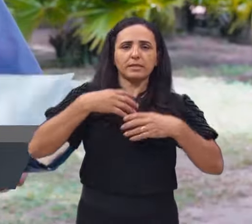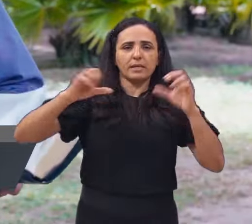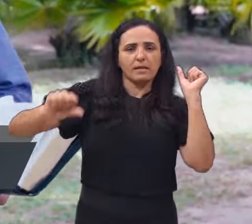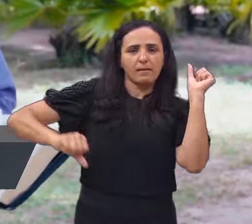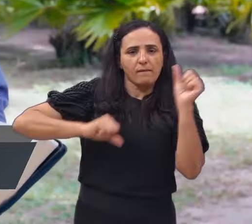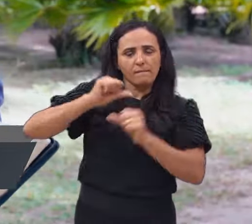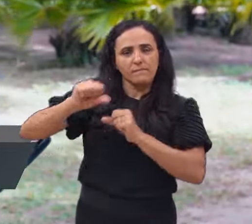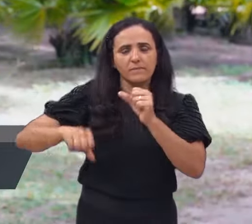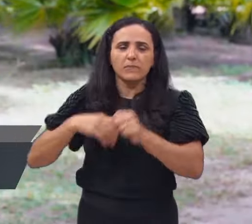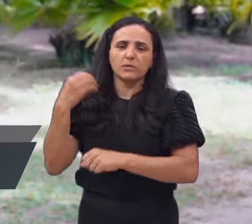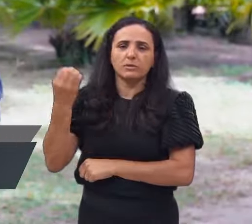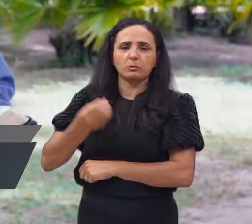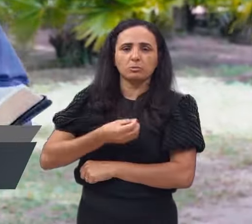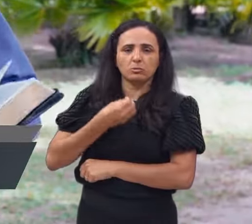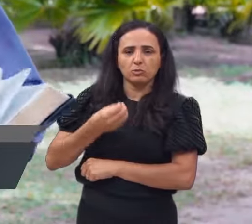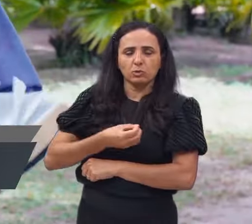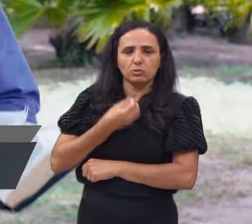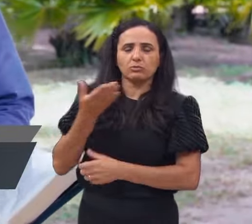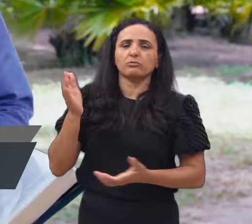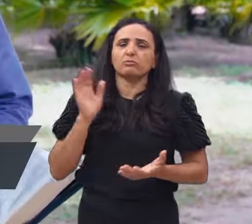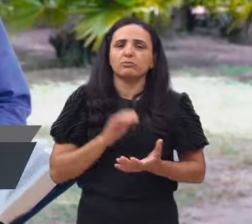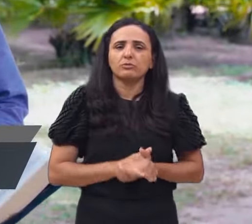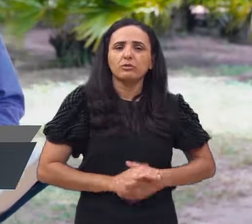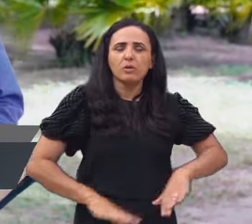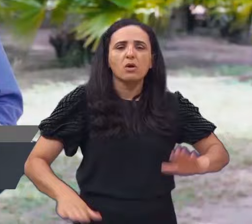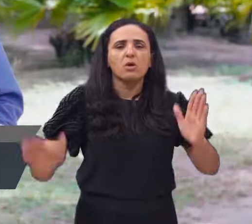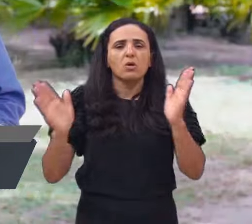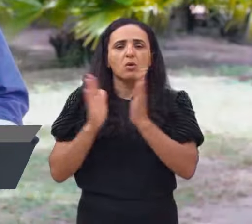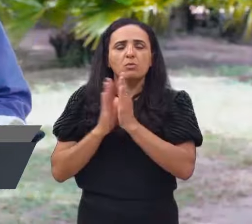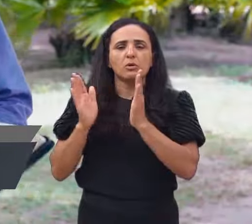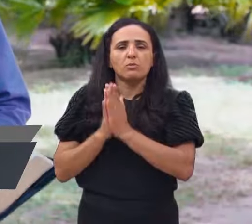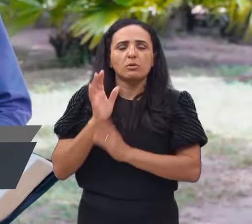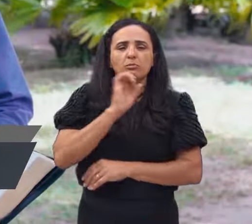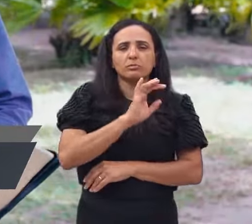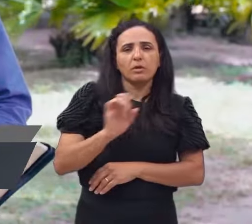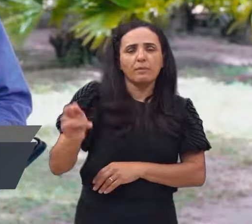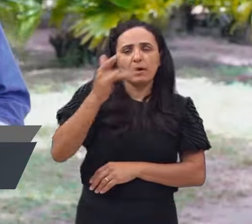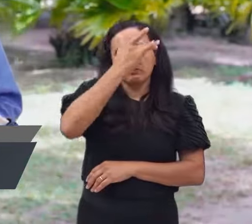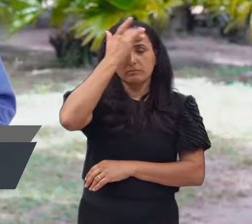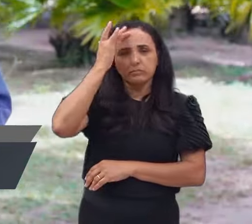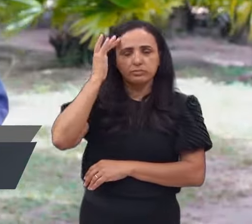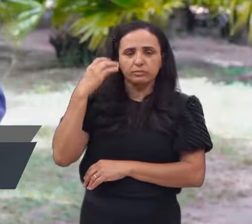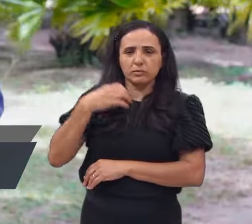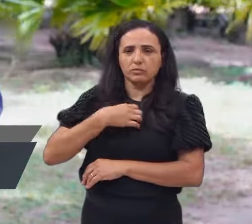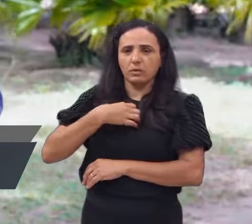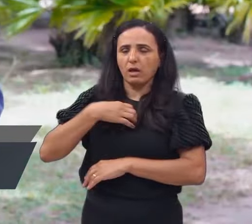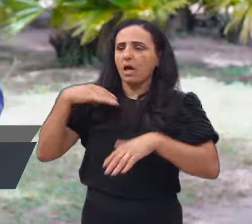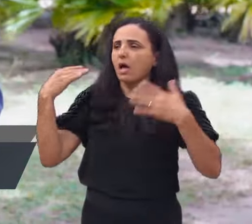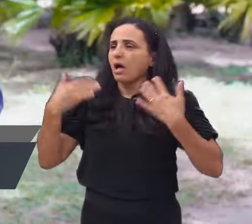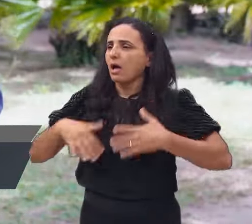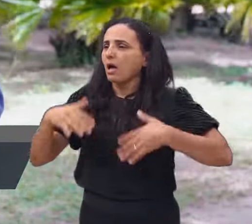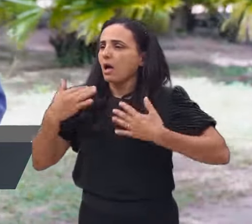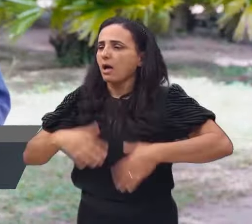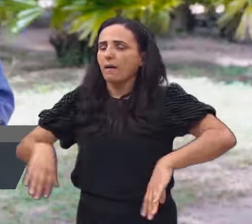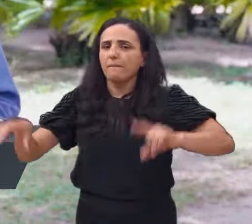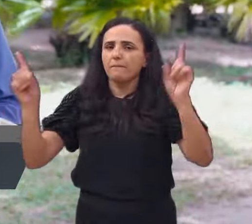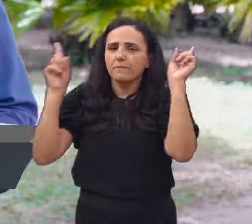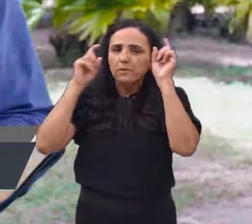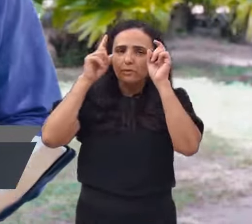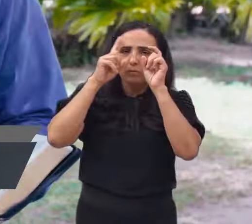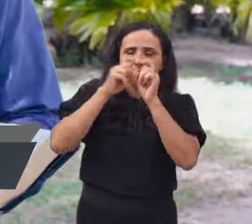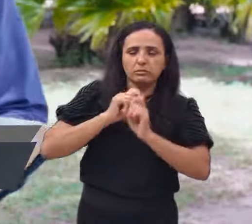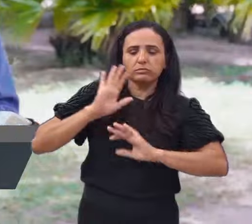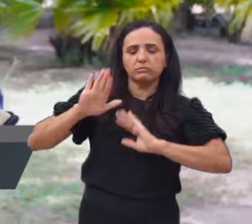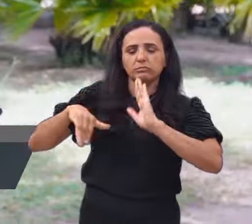o nosso nome. Ele nos dá um novo parecer, um novo caminhar, uma nova visão. Então, aleluia, Ele